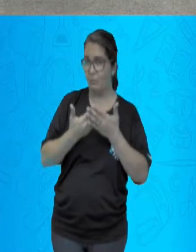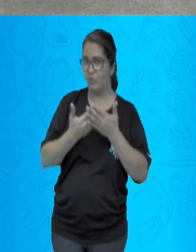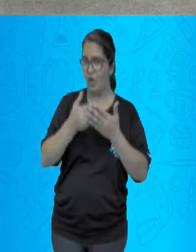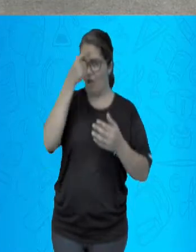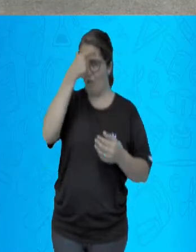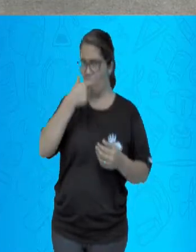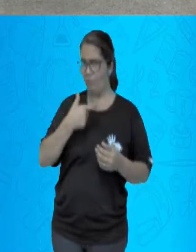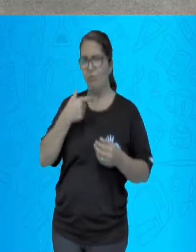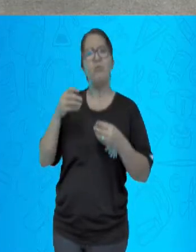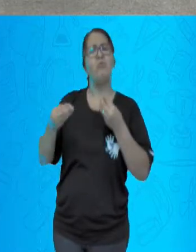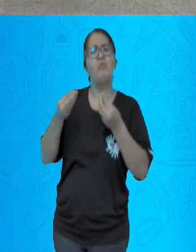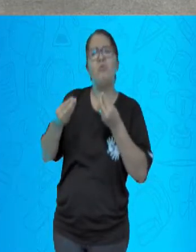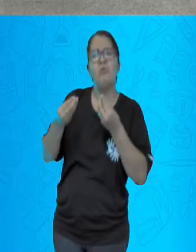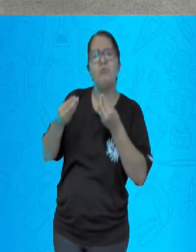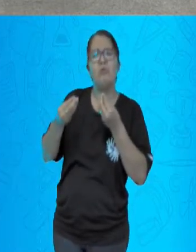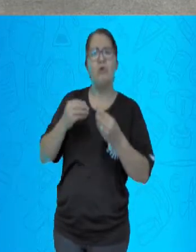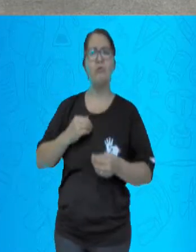-chave?